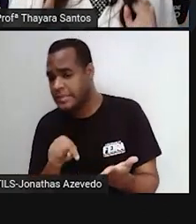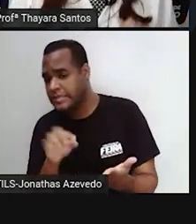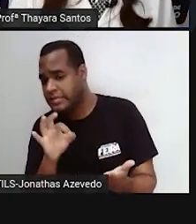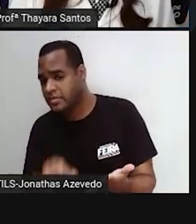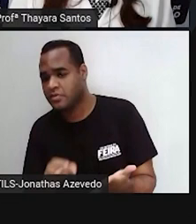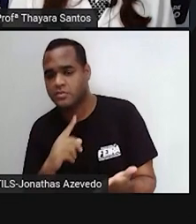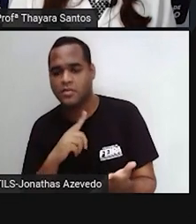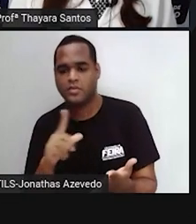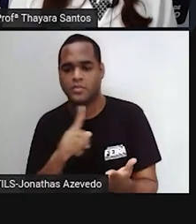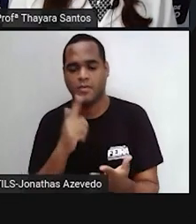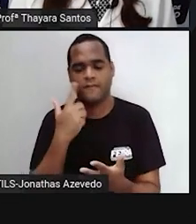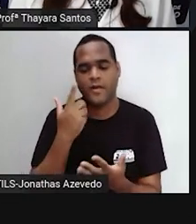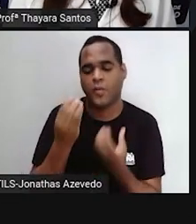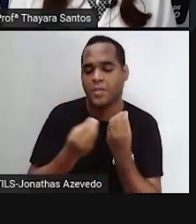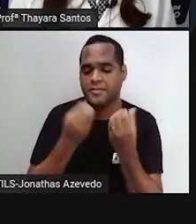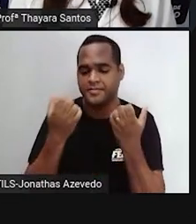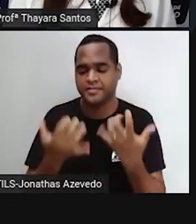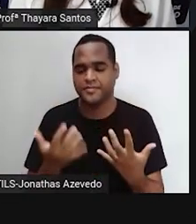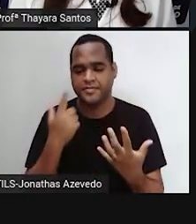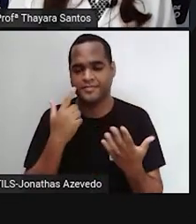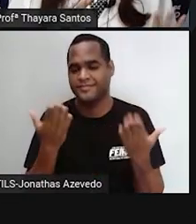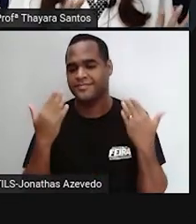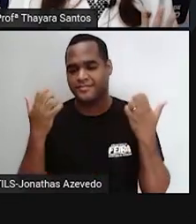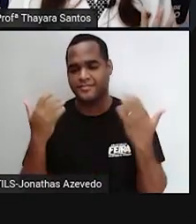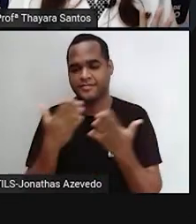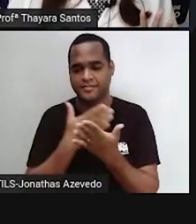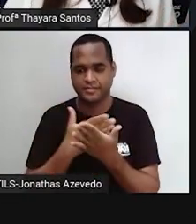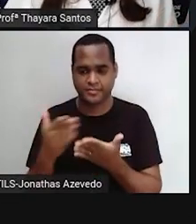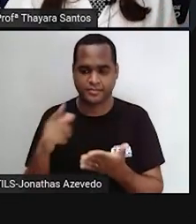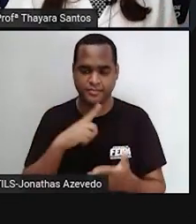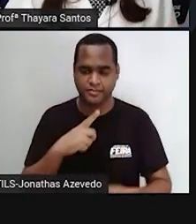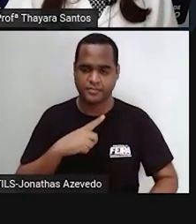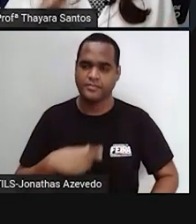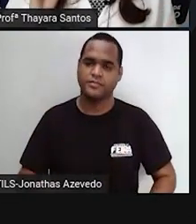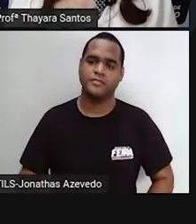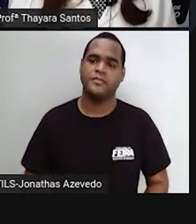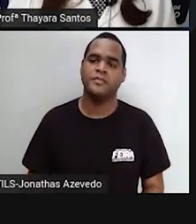volta pra correção. Então, vamos lá começar o nosso fast quiz.